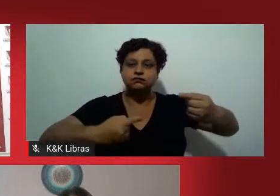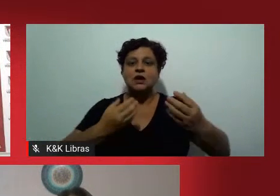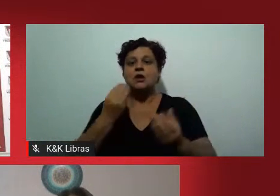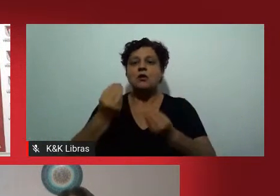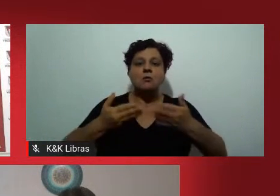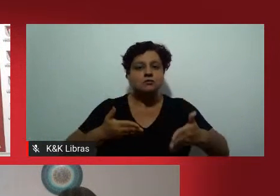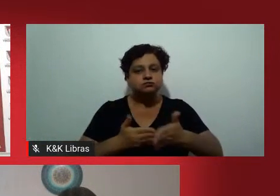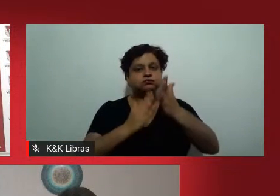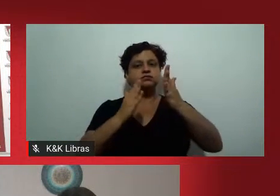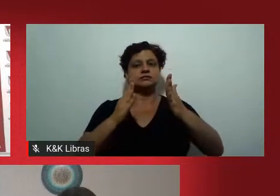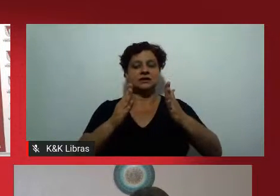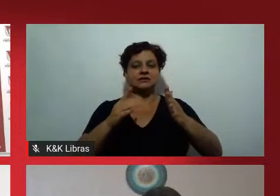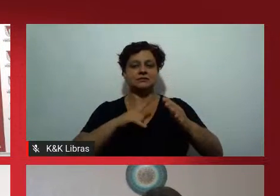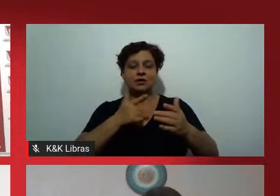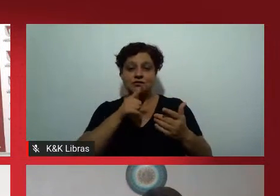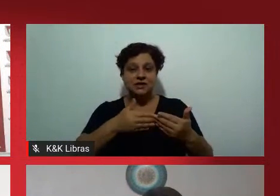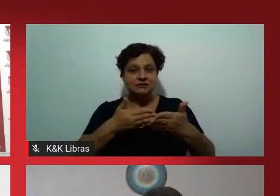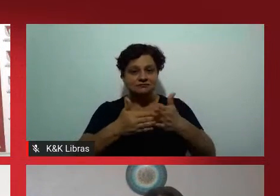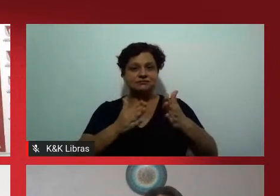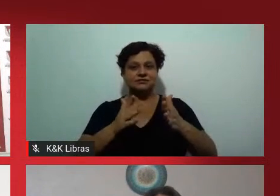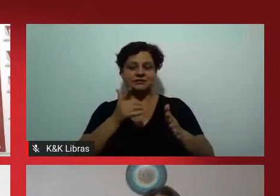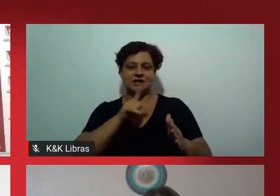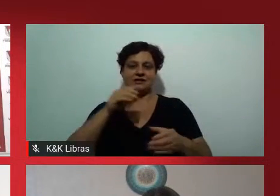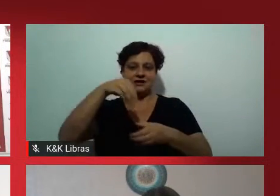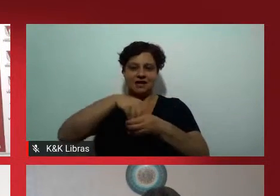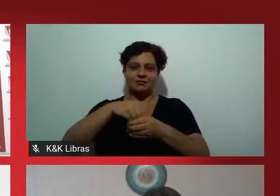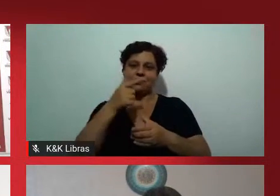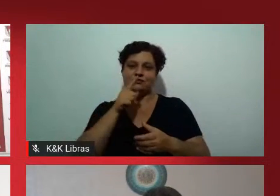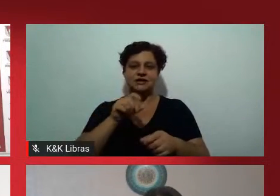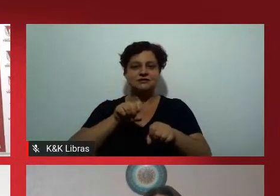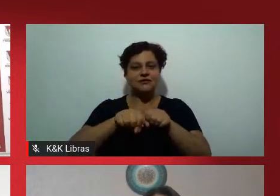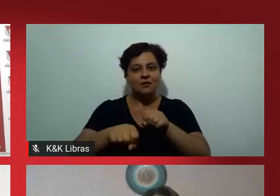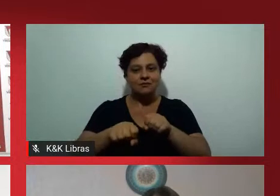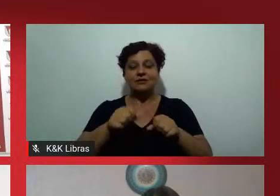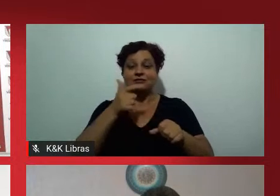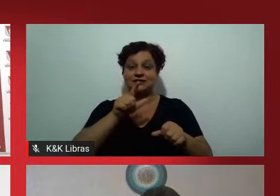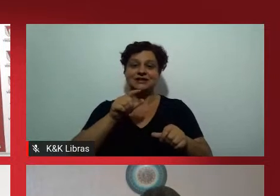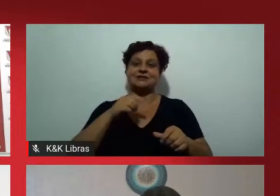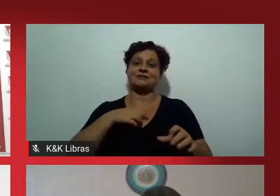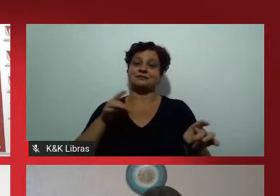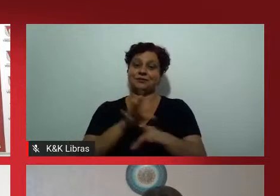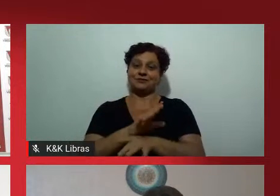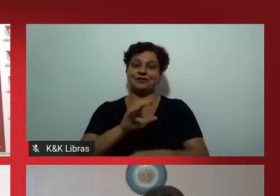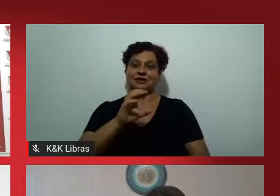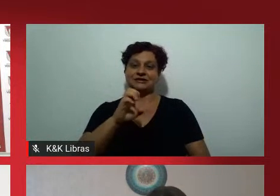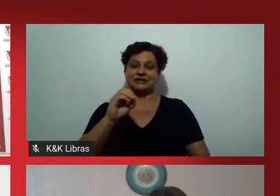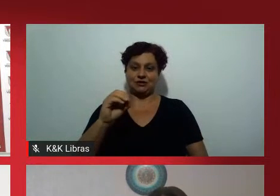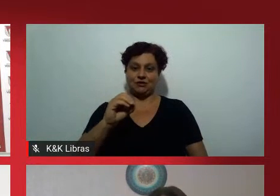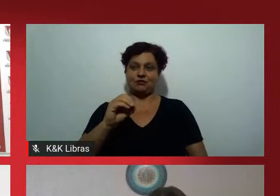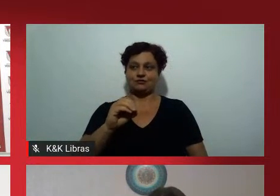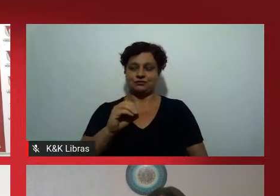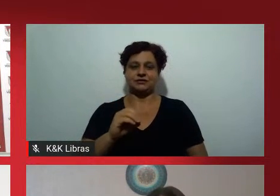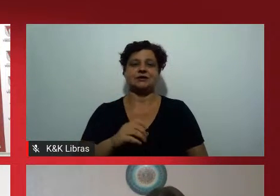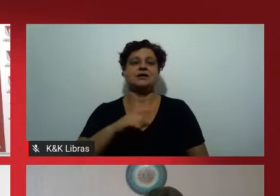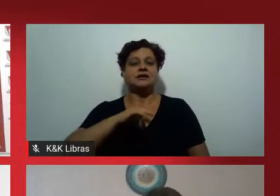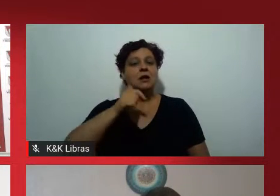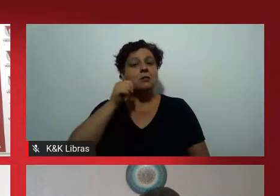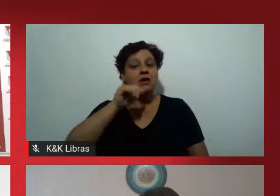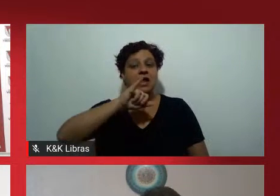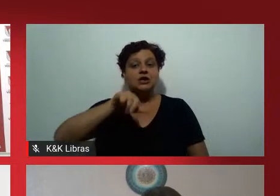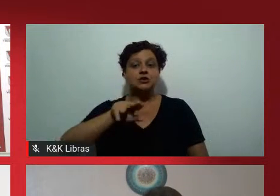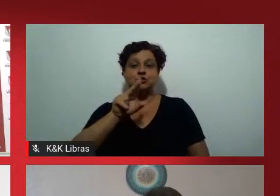na formação de um CEO nós estamos com Judite Williams muito boa tarde Judite Judite é chefe de